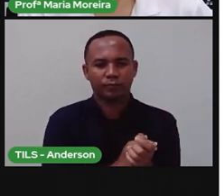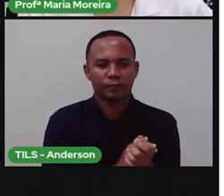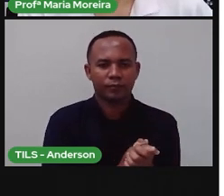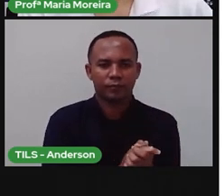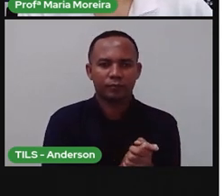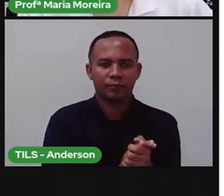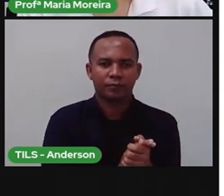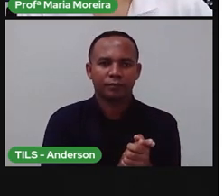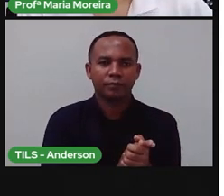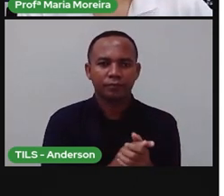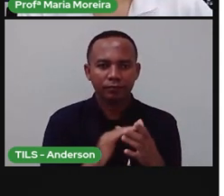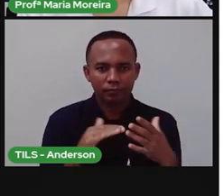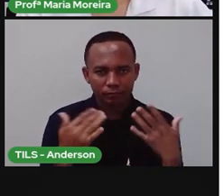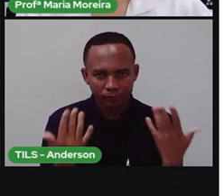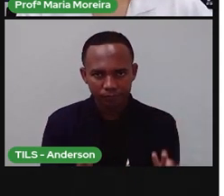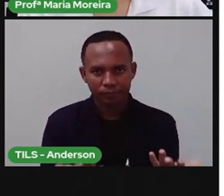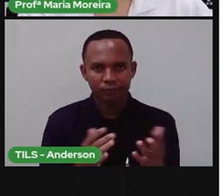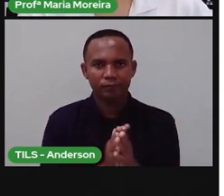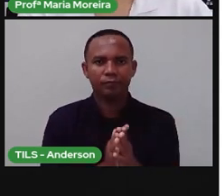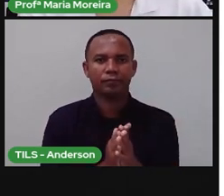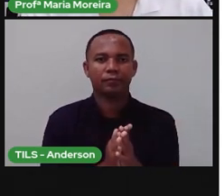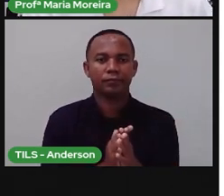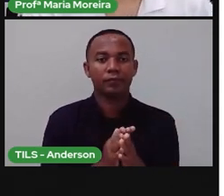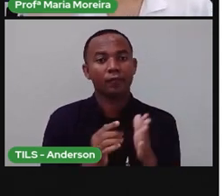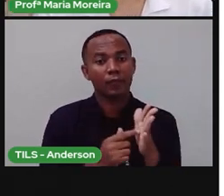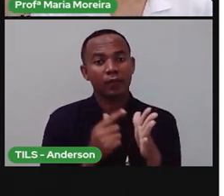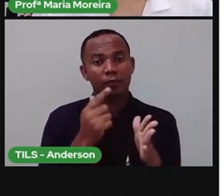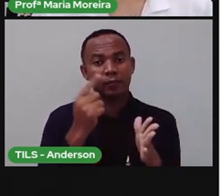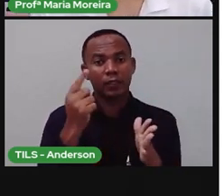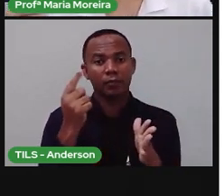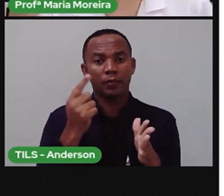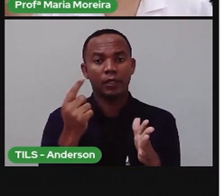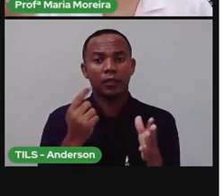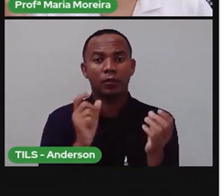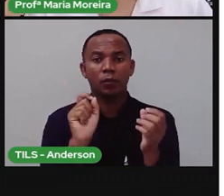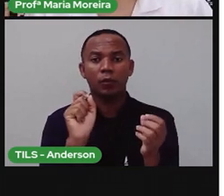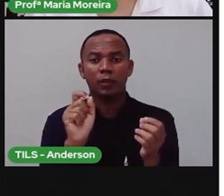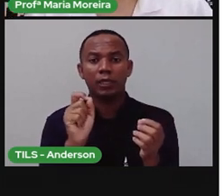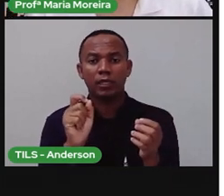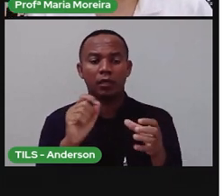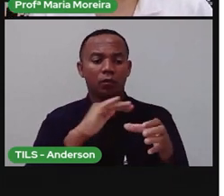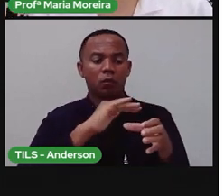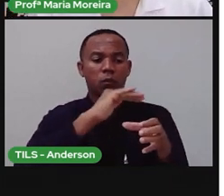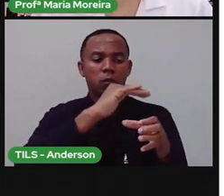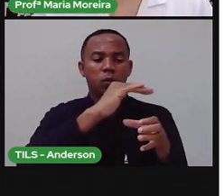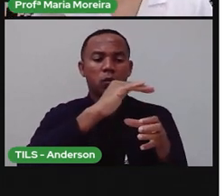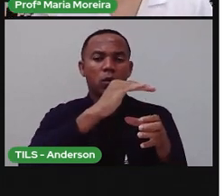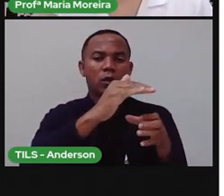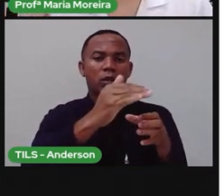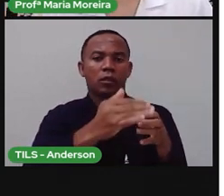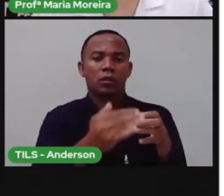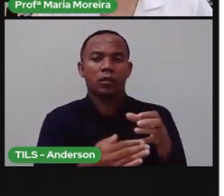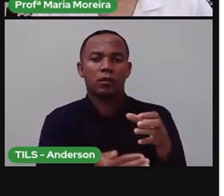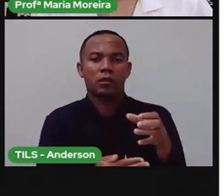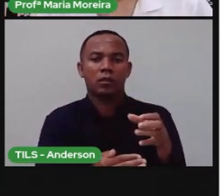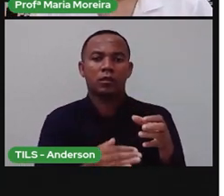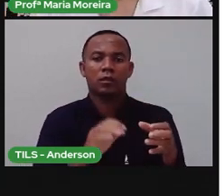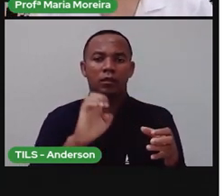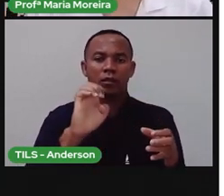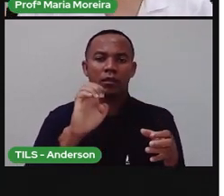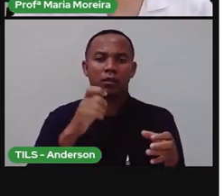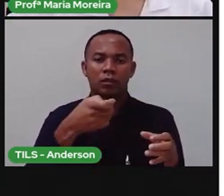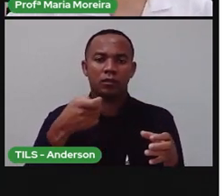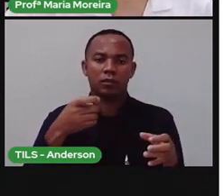Vamos lá. Bom, a princípio, né? A gente já sabe que a Terra é composta por camadas externas.